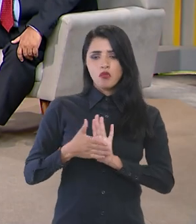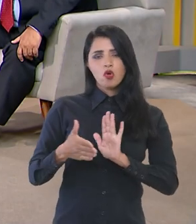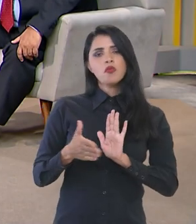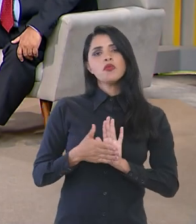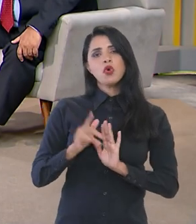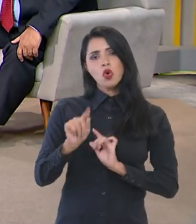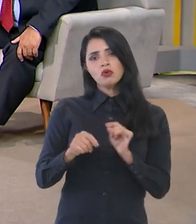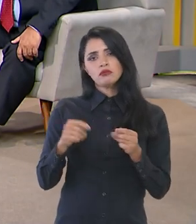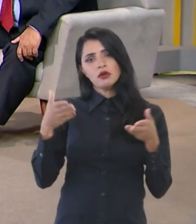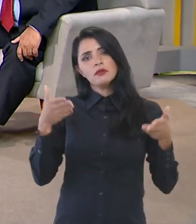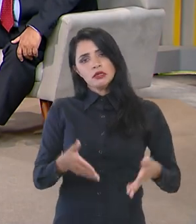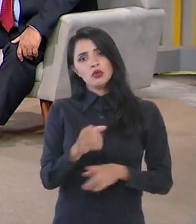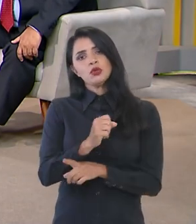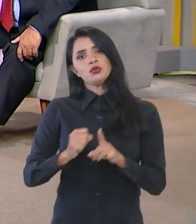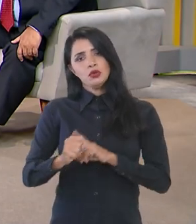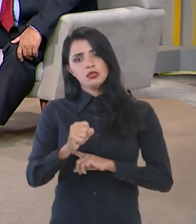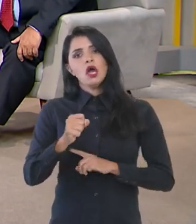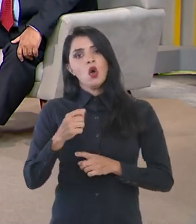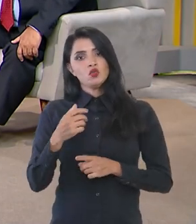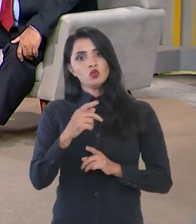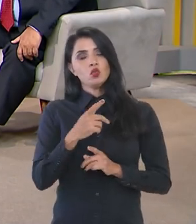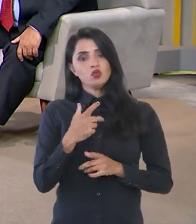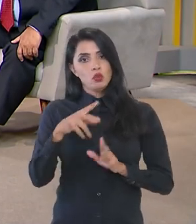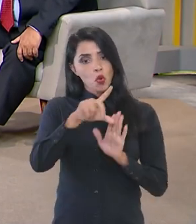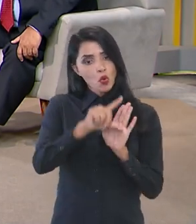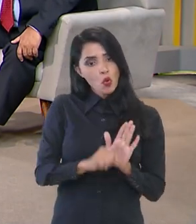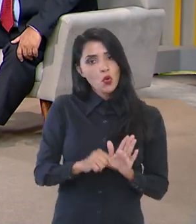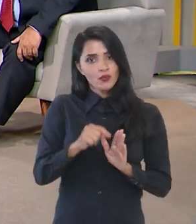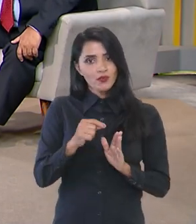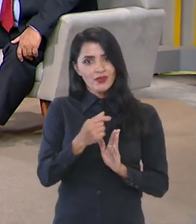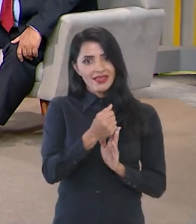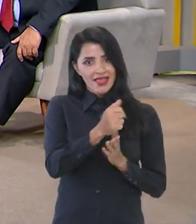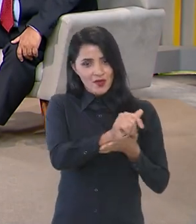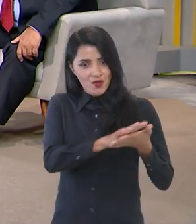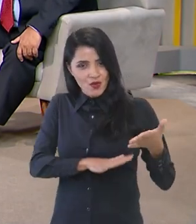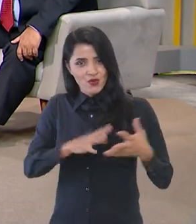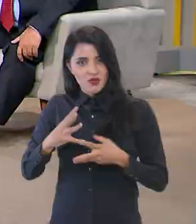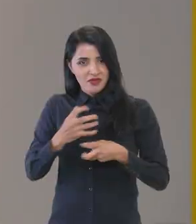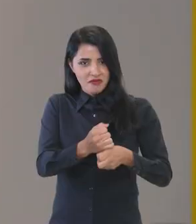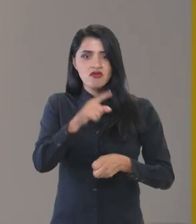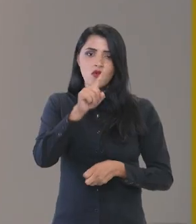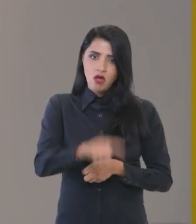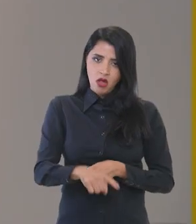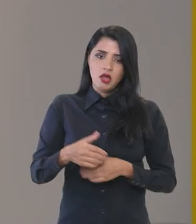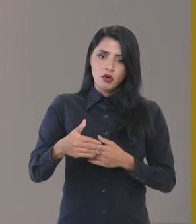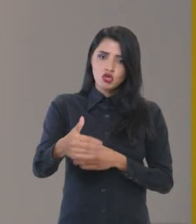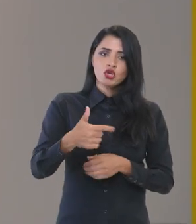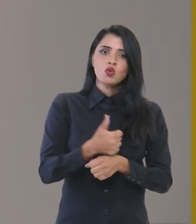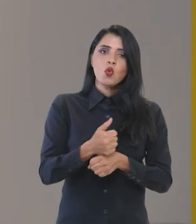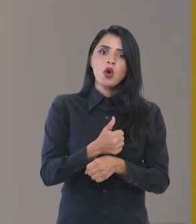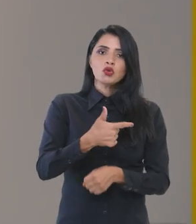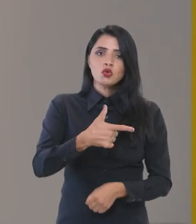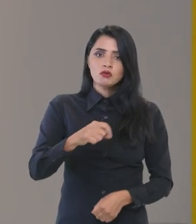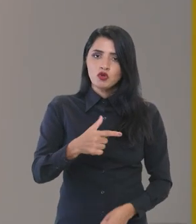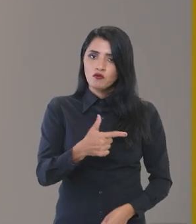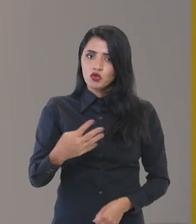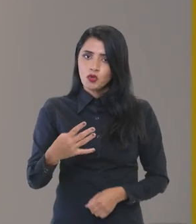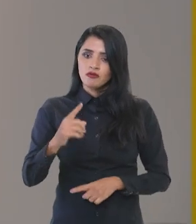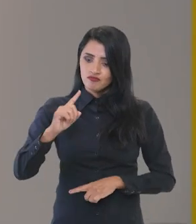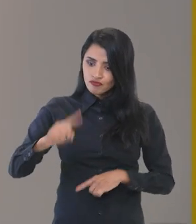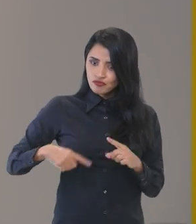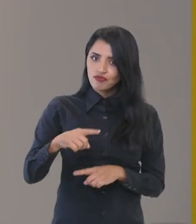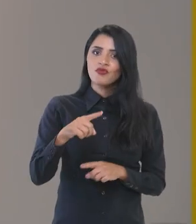proposta para a participação social no orçamento, que essa sim, a partir de 2024, seria um enorme avanço